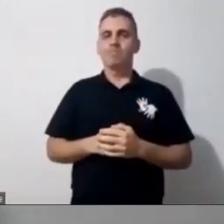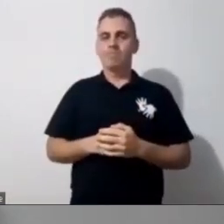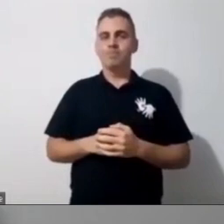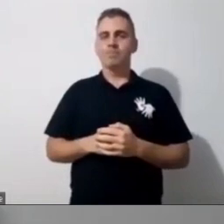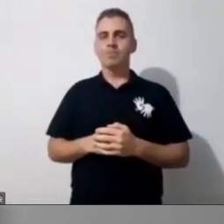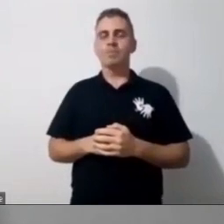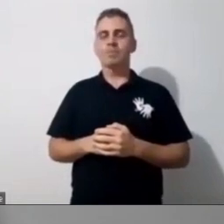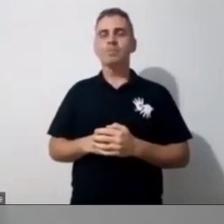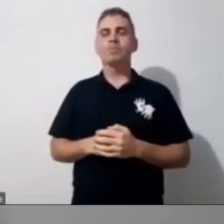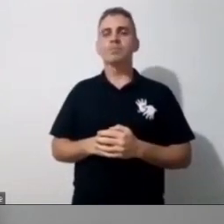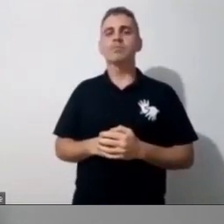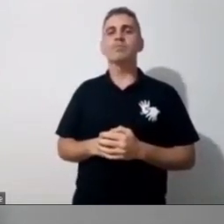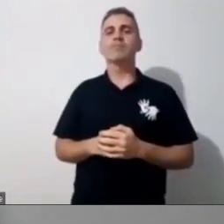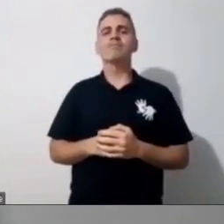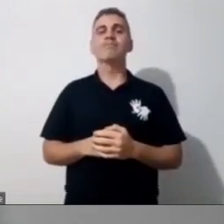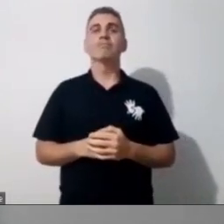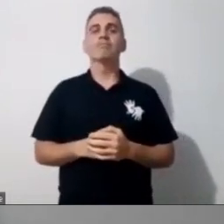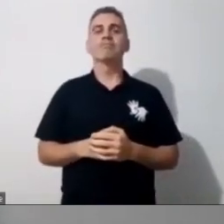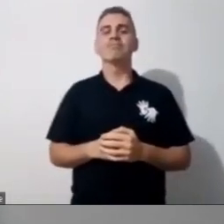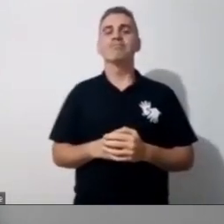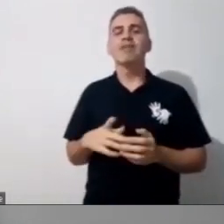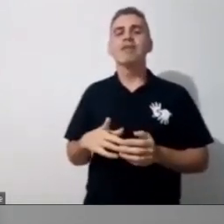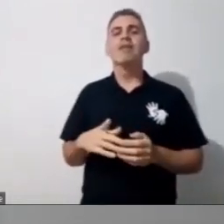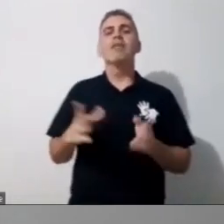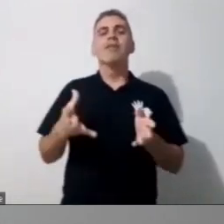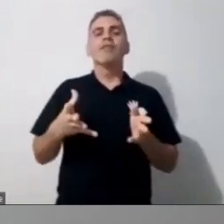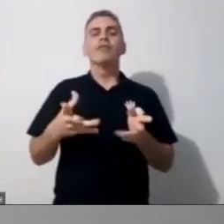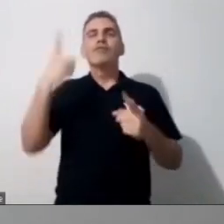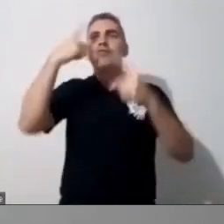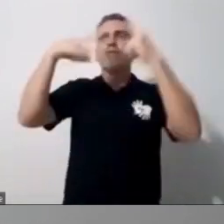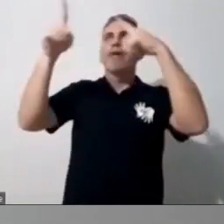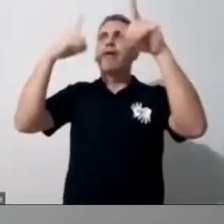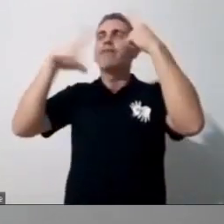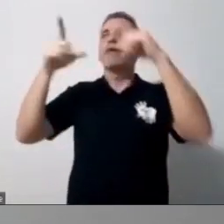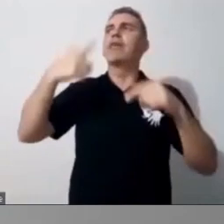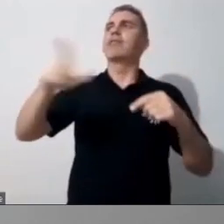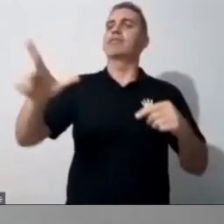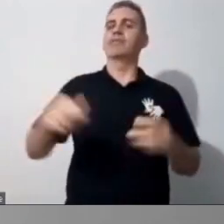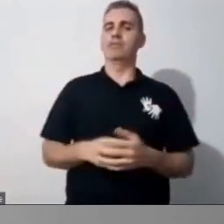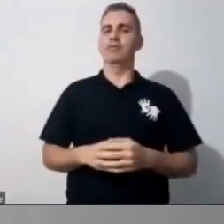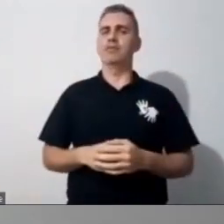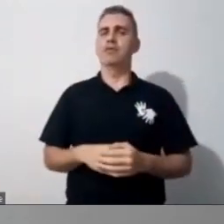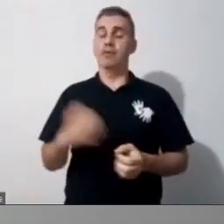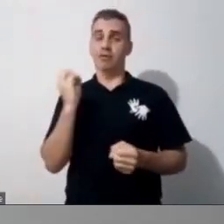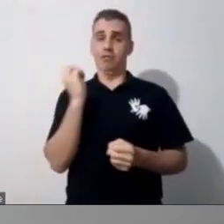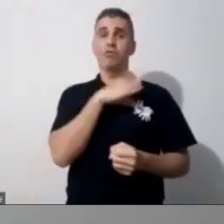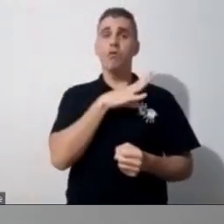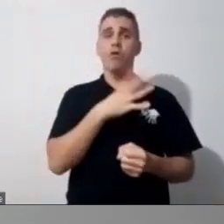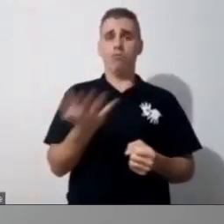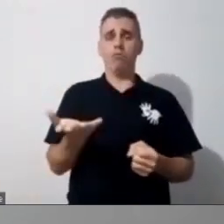Essa coisa do reinventar, né, foi uma coisa muito nova para nós e a gente